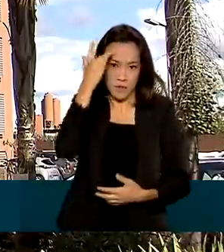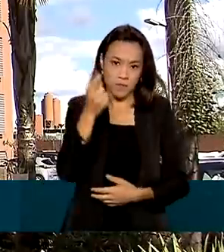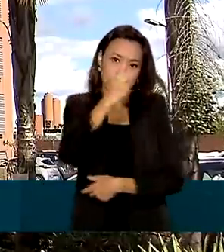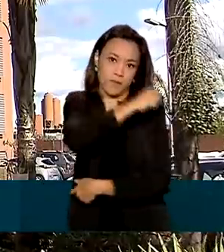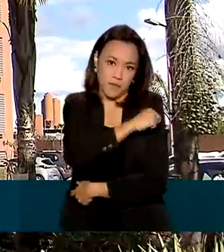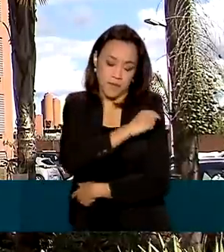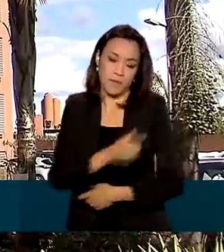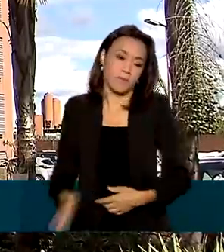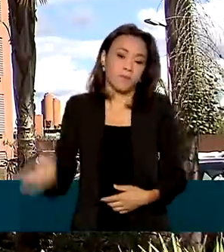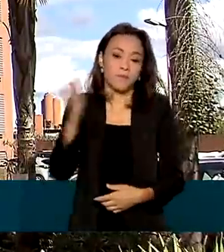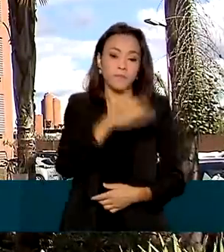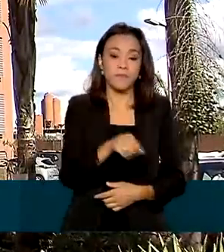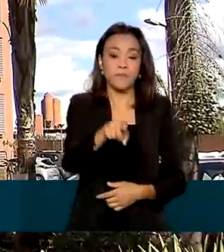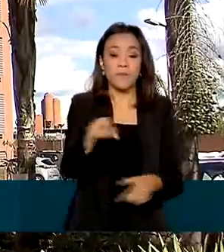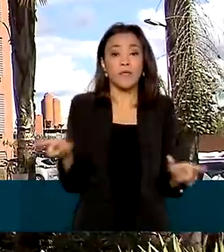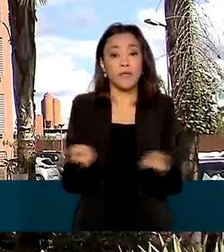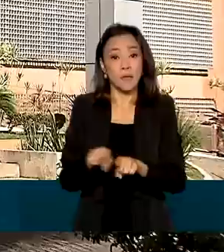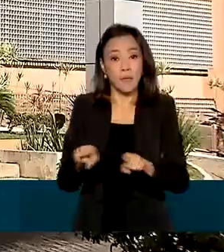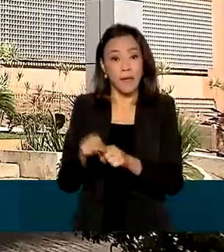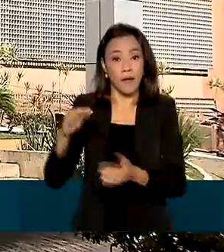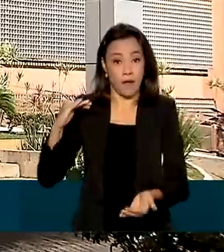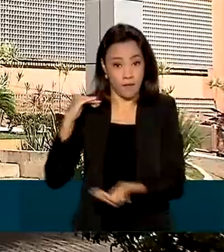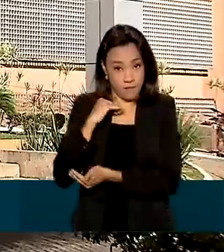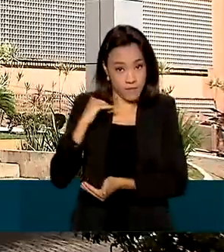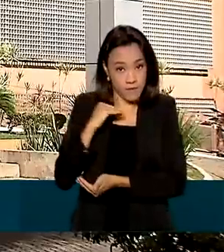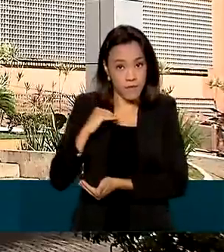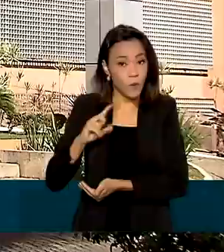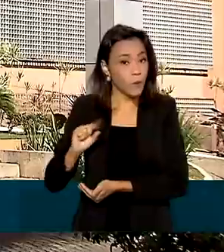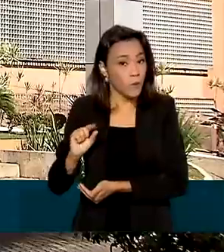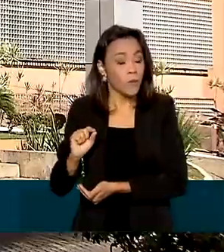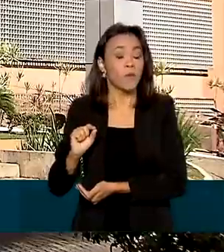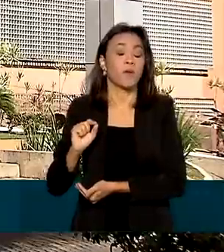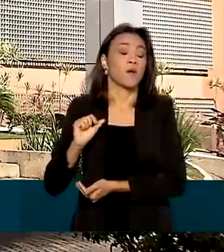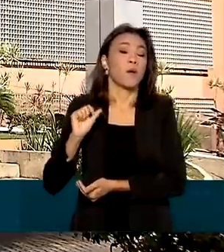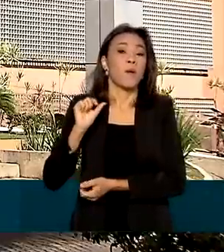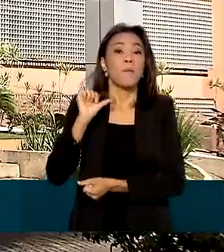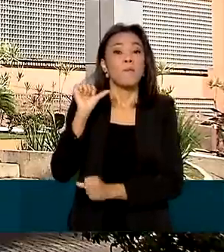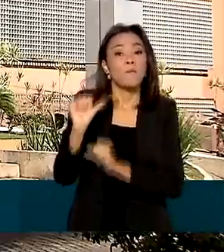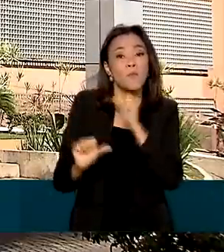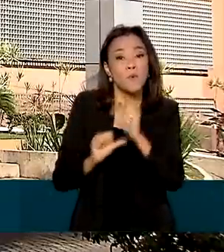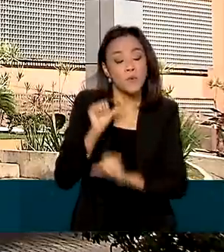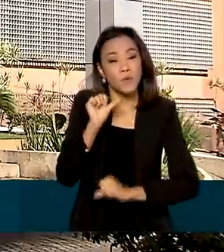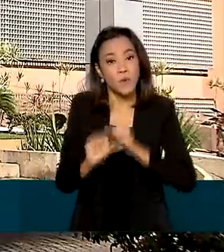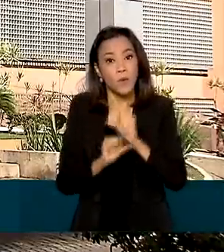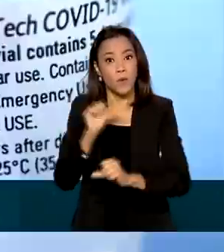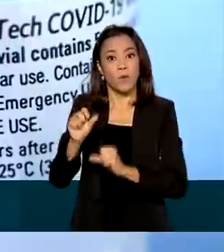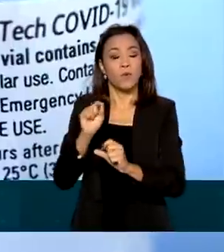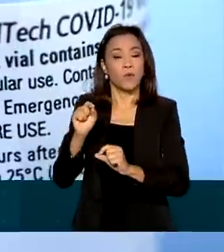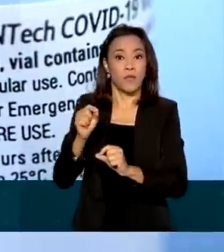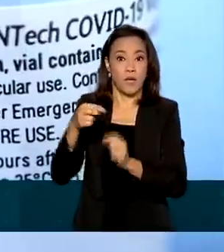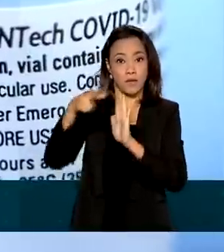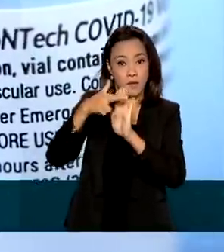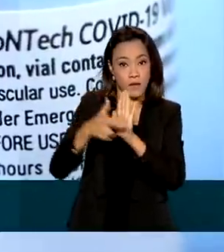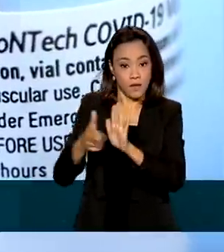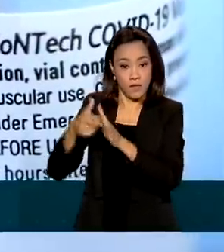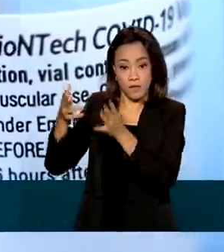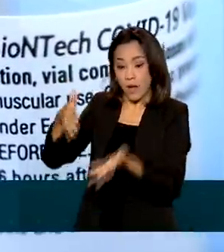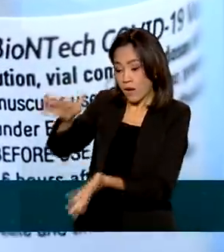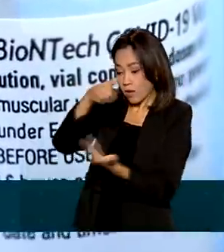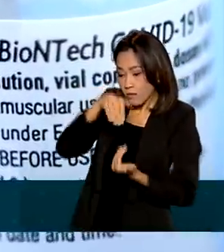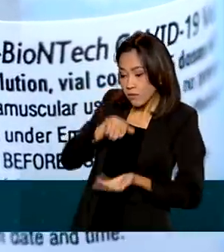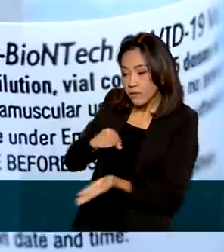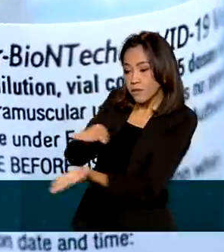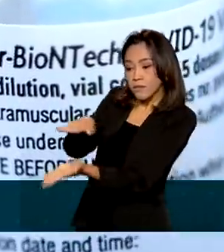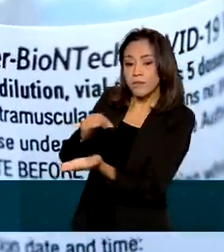E a Agência Nacional de Vigilância Sanitária, Anvisa, modificou a orientação para armazenamento e conservação da